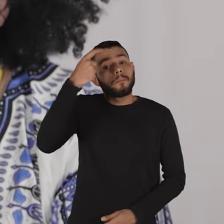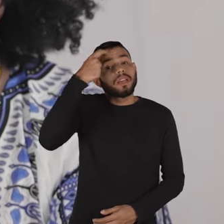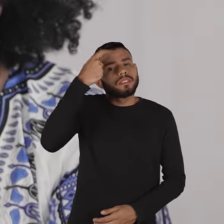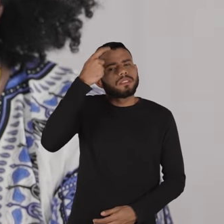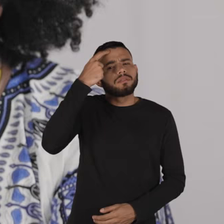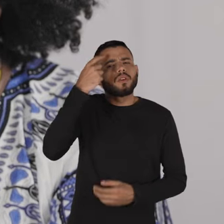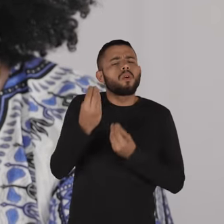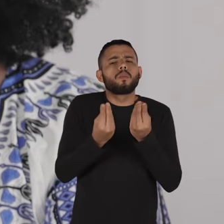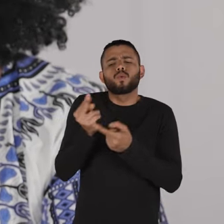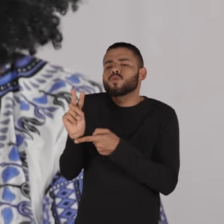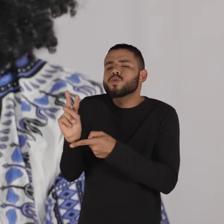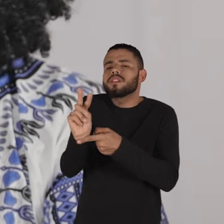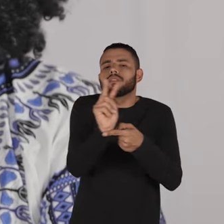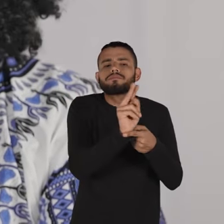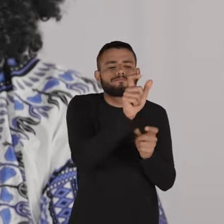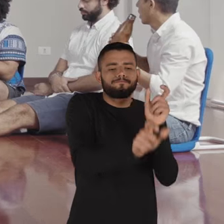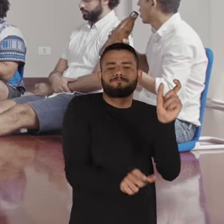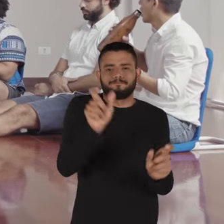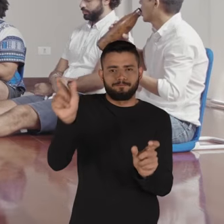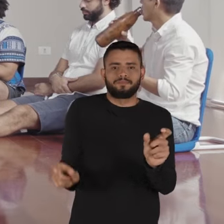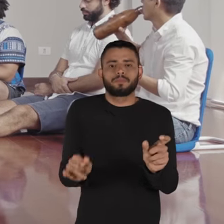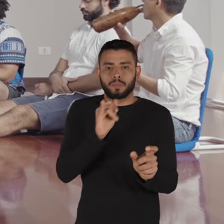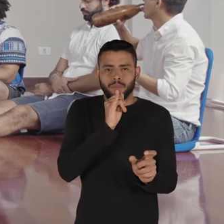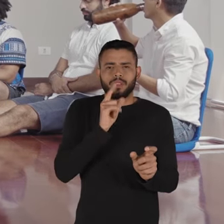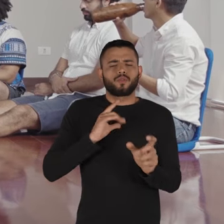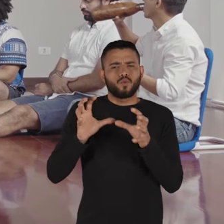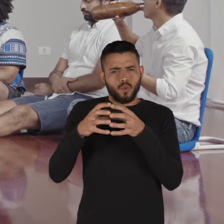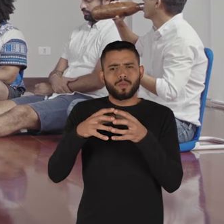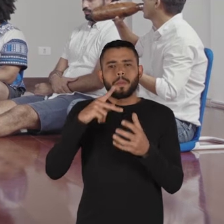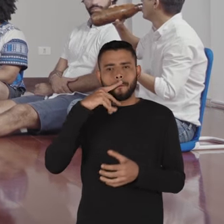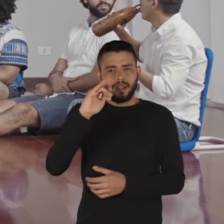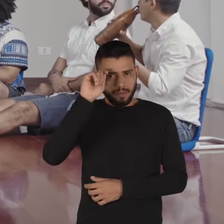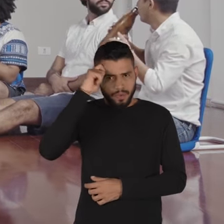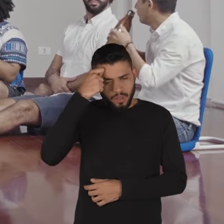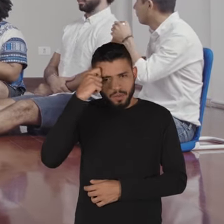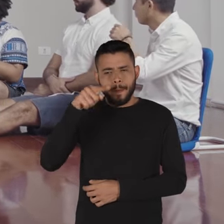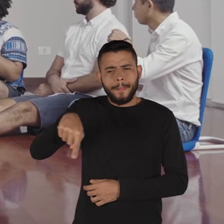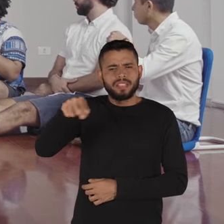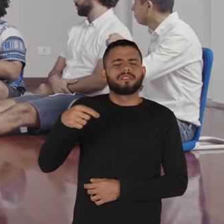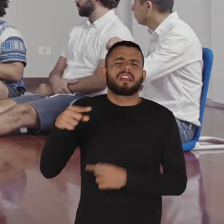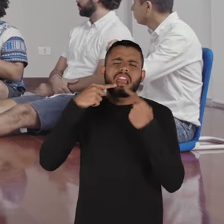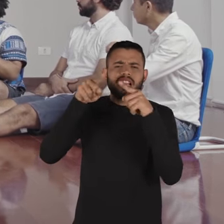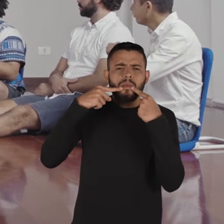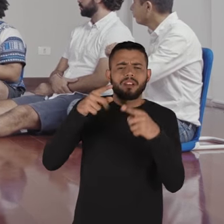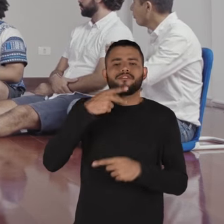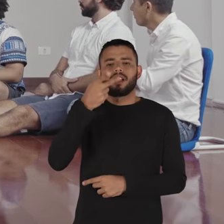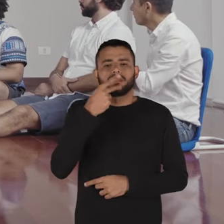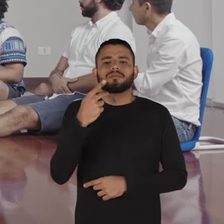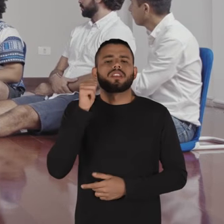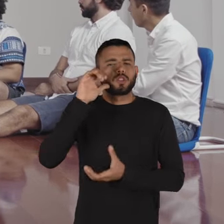repensar qual que é o nosso cuidado com o outro. Eu dei um exemplo num grupo de pais pretos um tempo atrás, que os caras estavam falando, reclamando